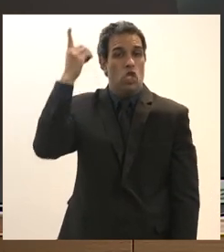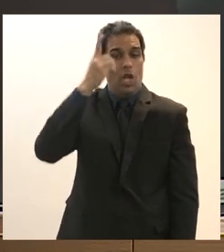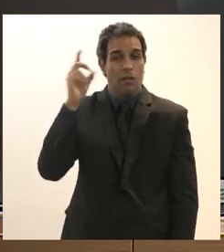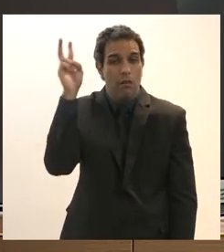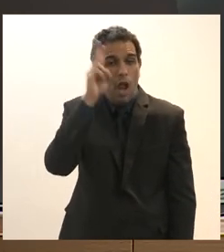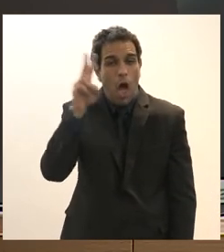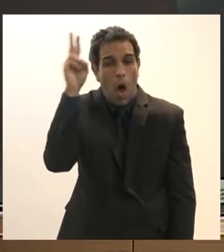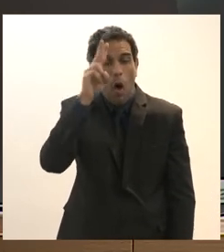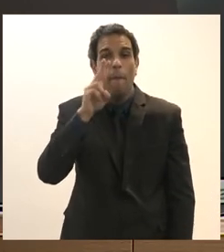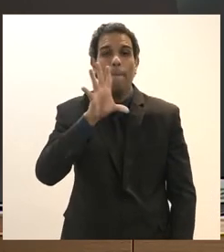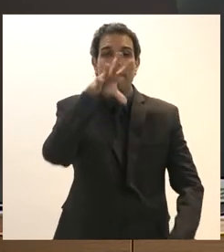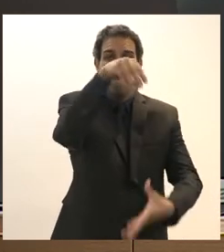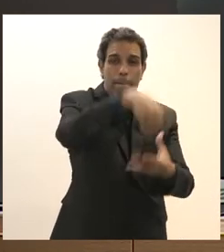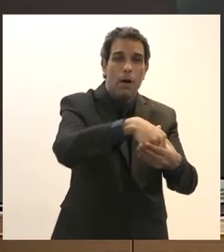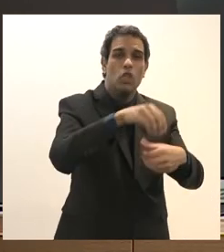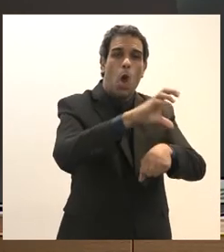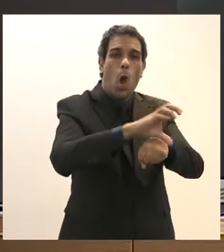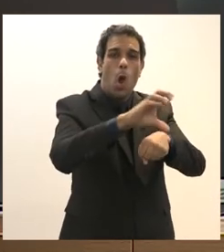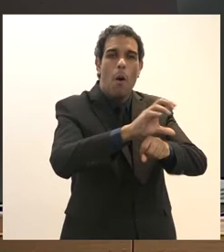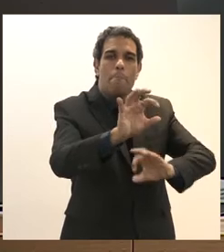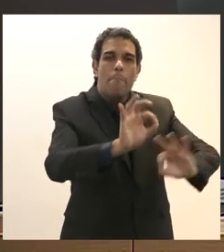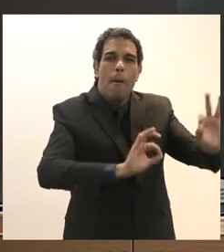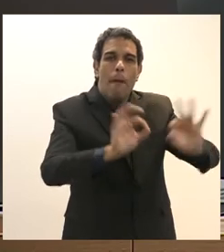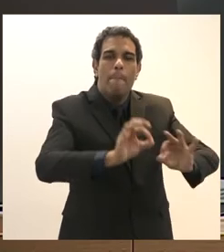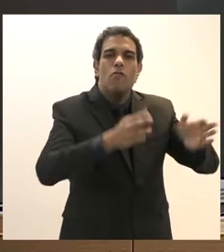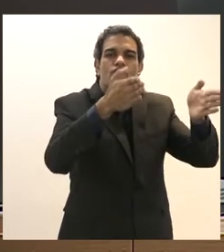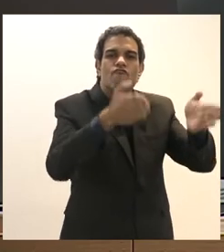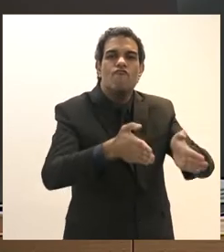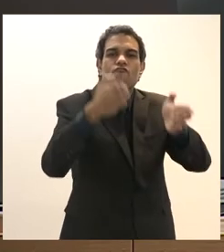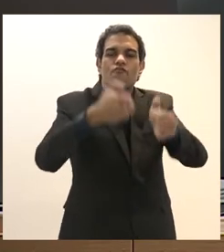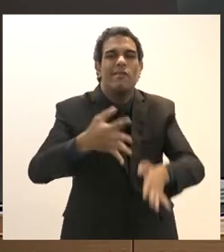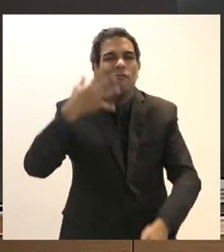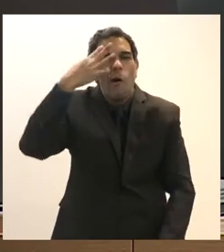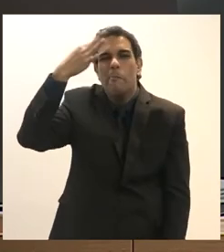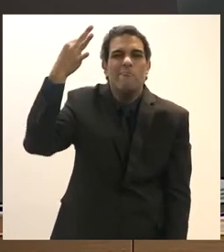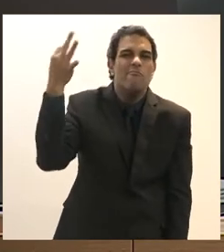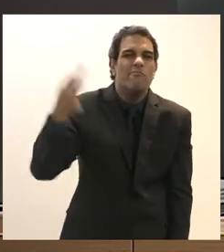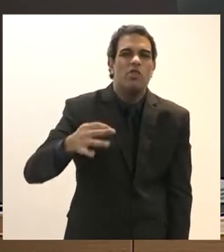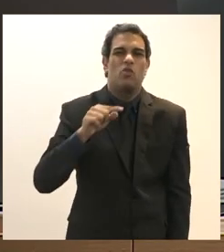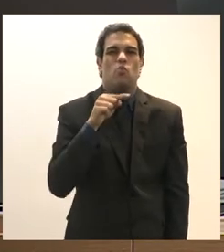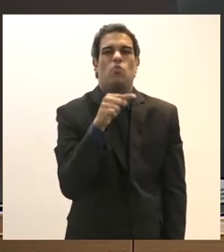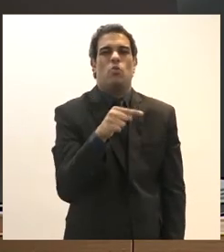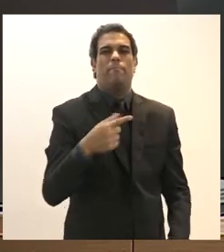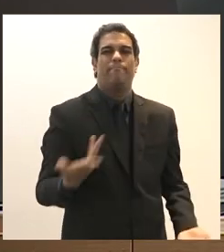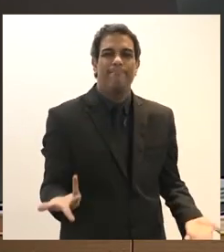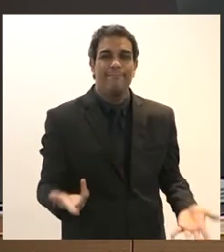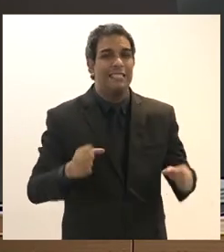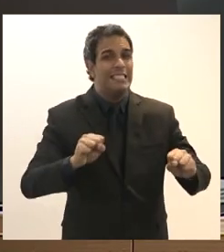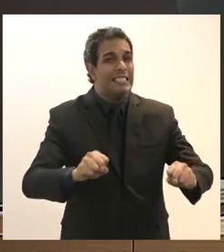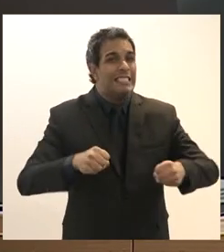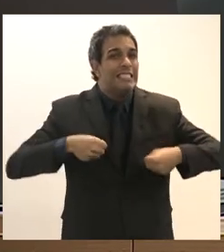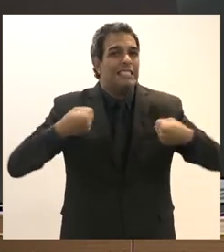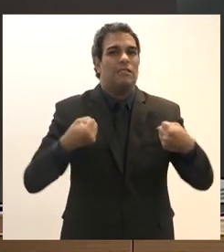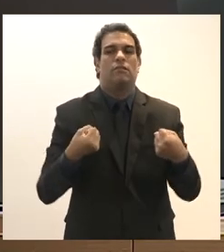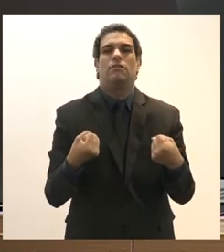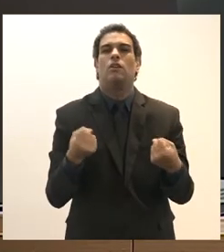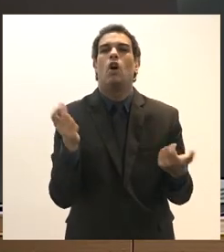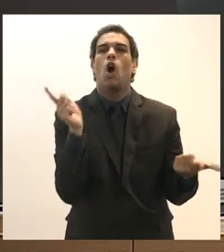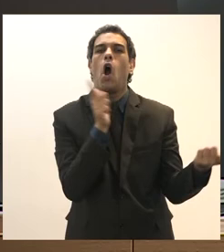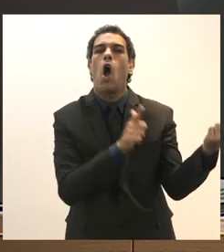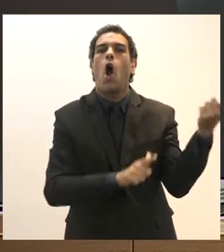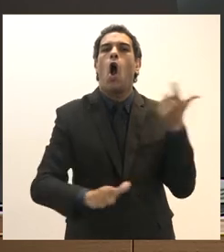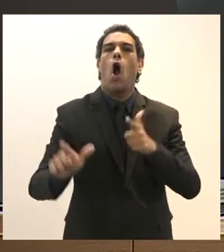participei compreendi o esforço para não